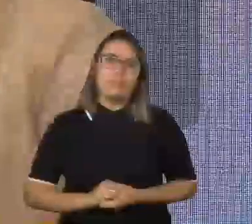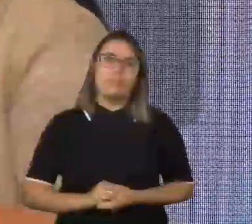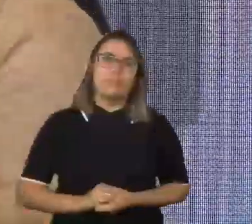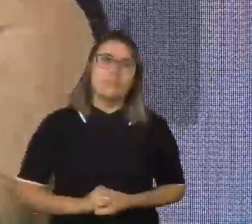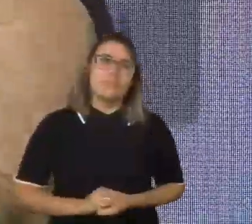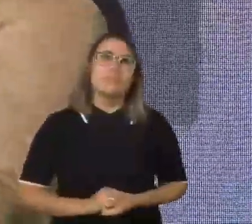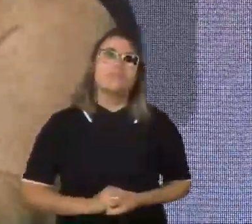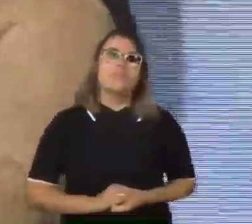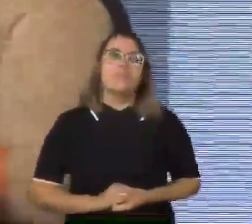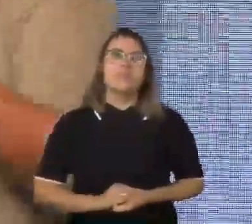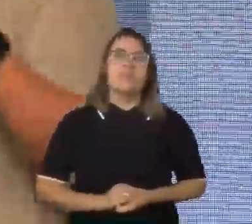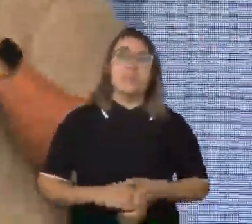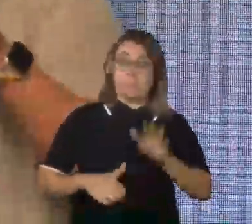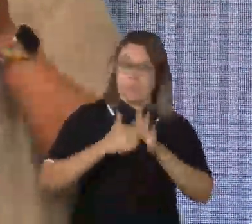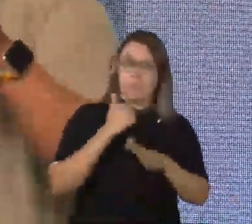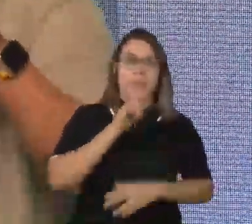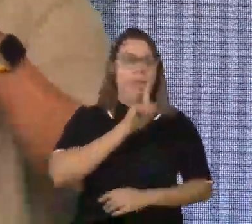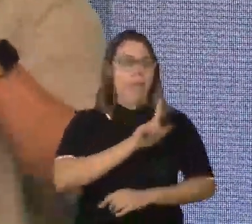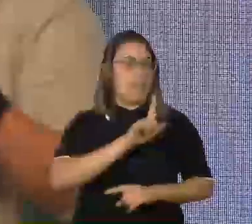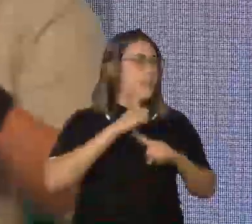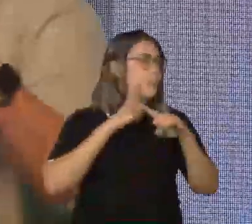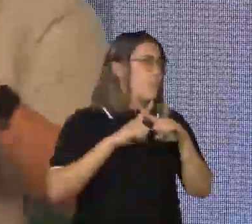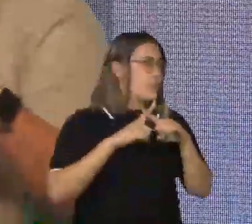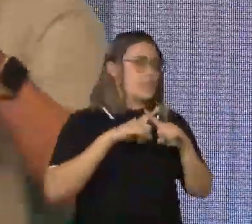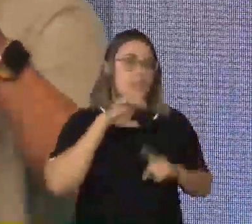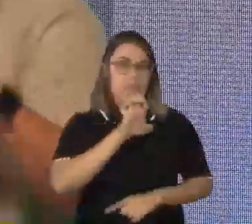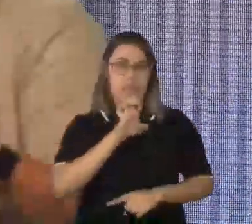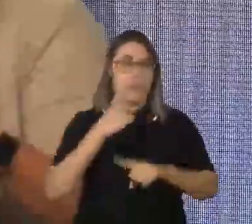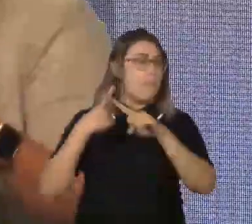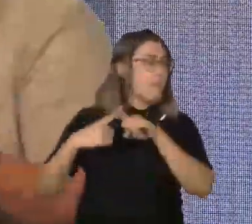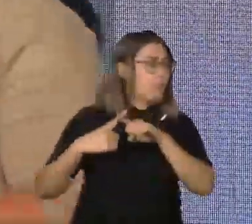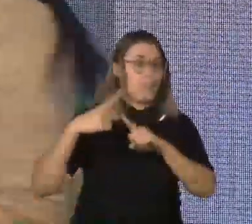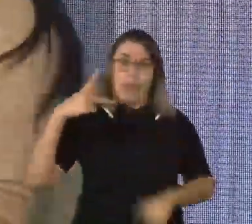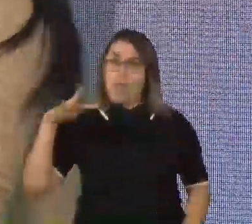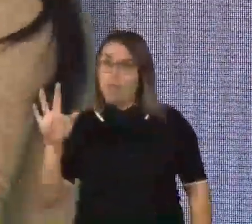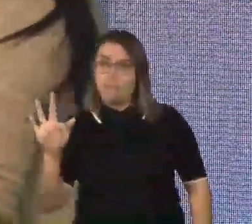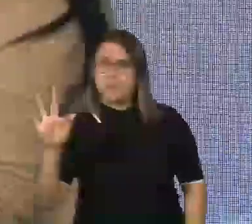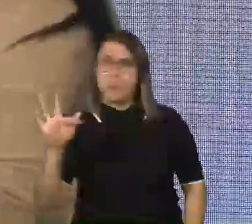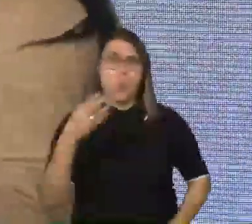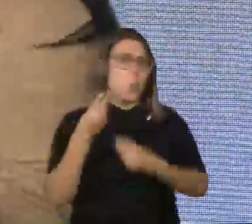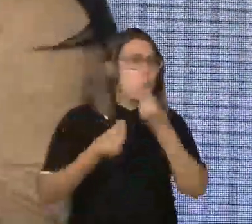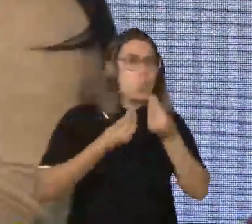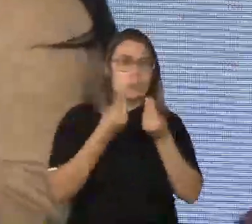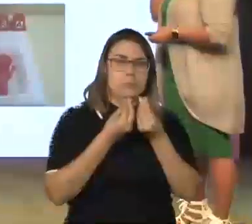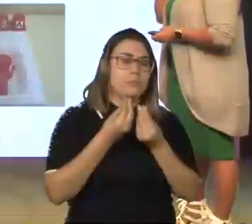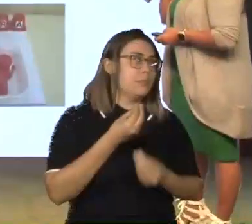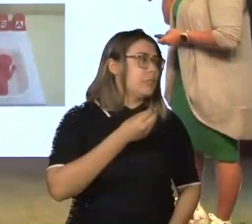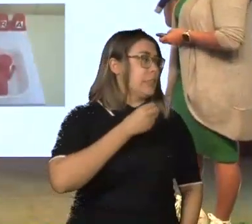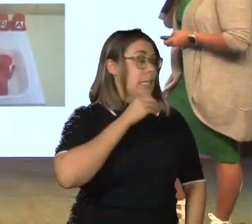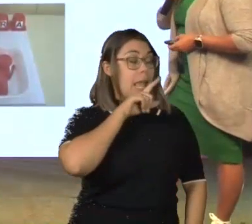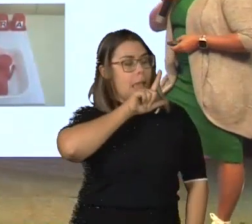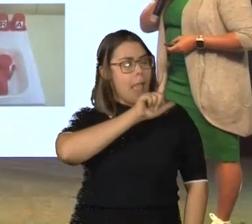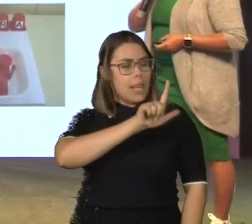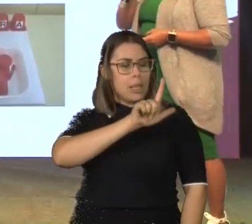Então, vamos entender um pouquinho. L vezes E vezes PF. Quando a gente fala do L,